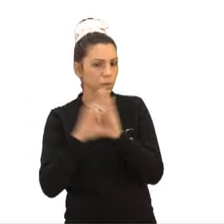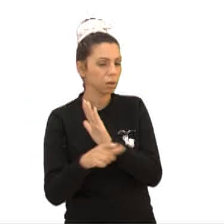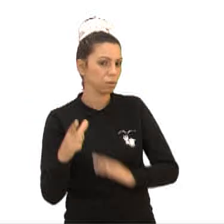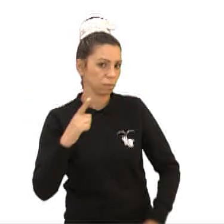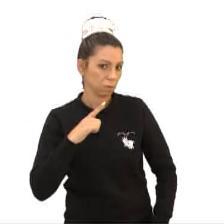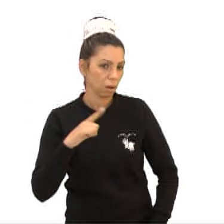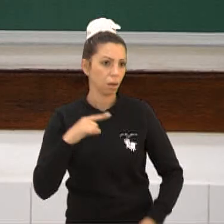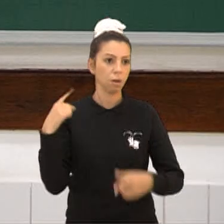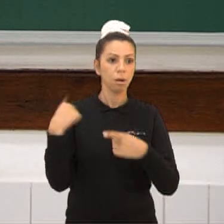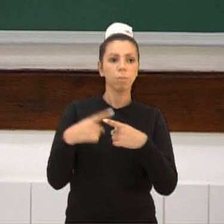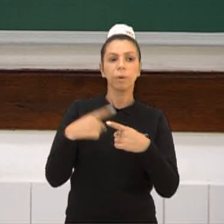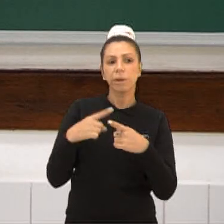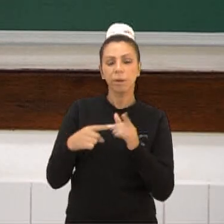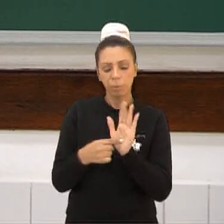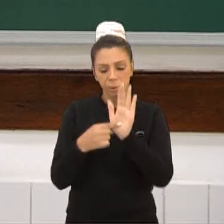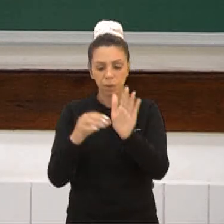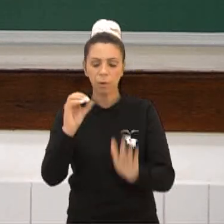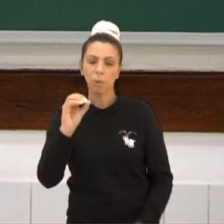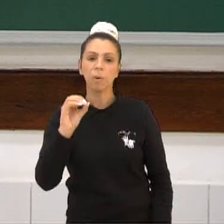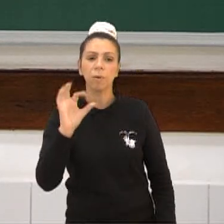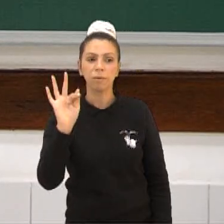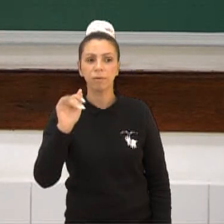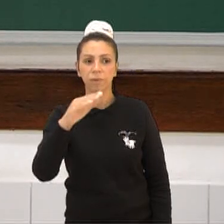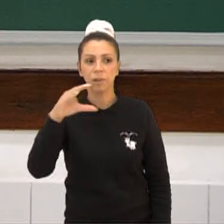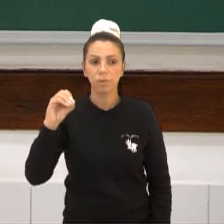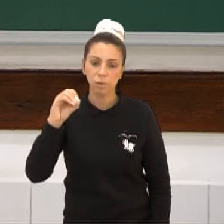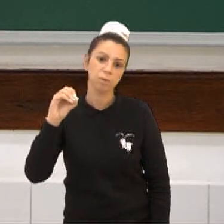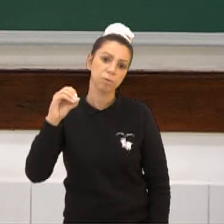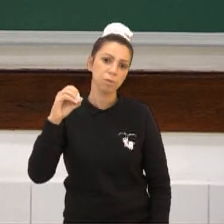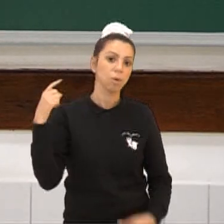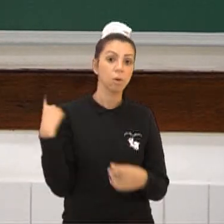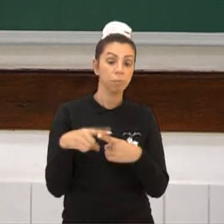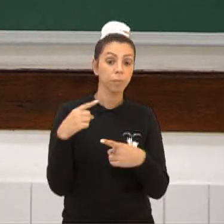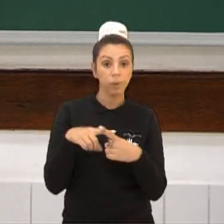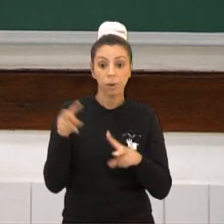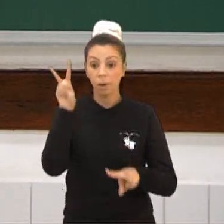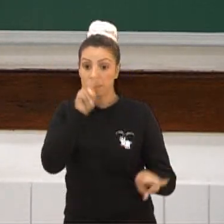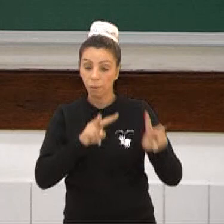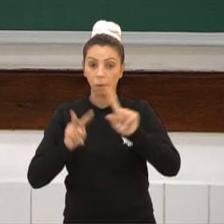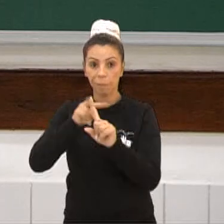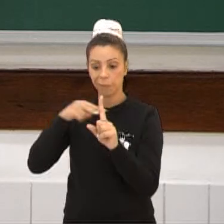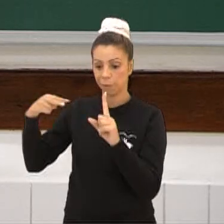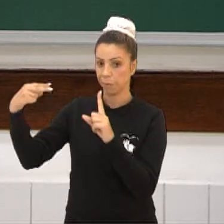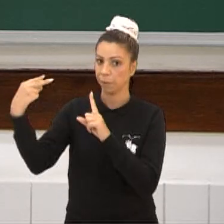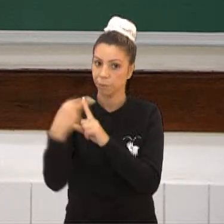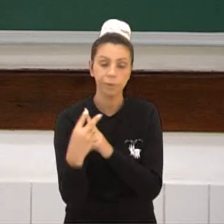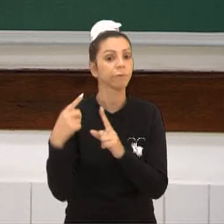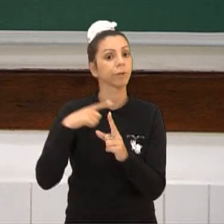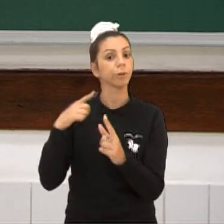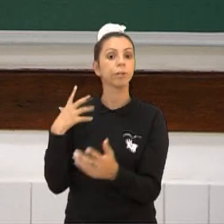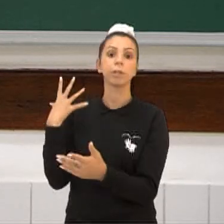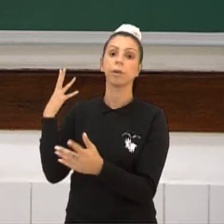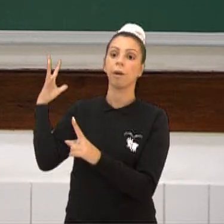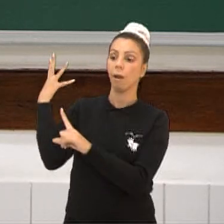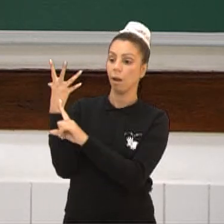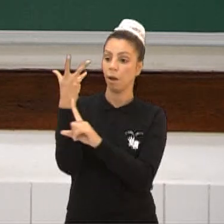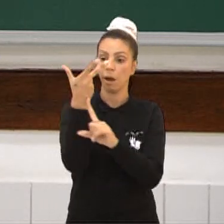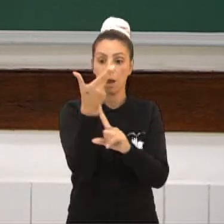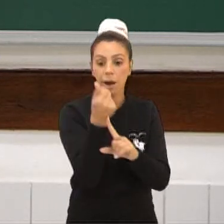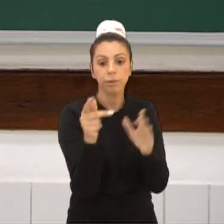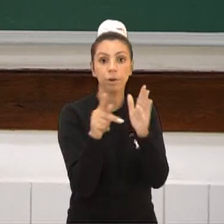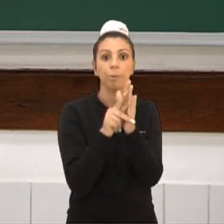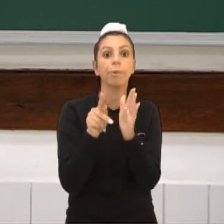destaquei ofício? Eu quero lembrar vocês que a visão de arte que nós temos hoje é uma visão que veio da